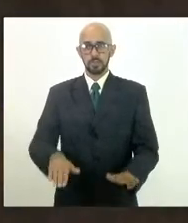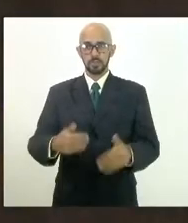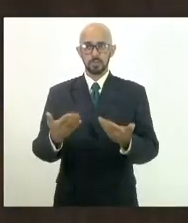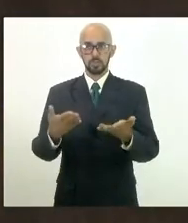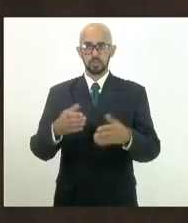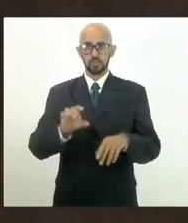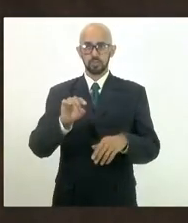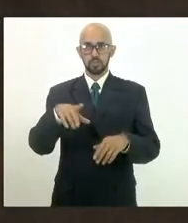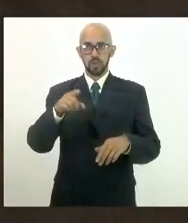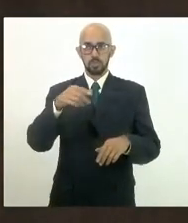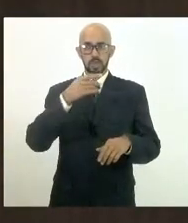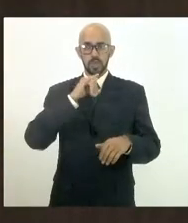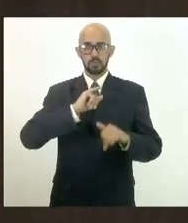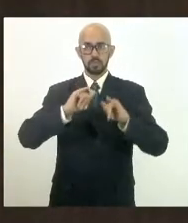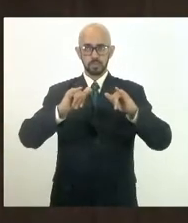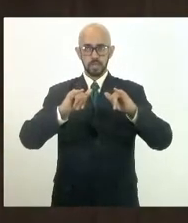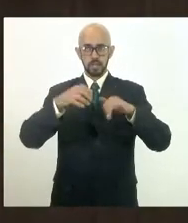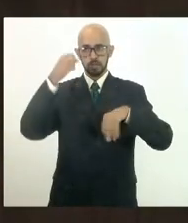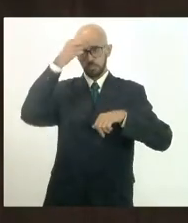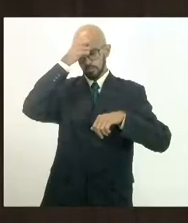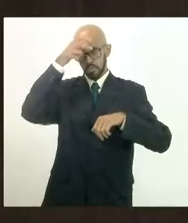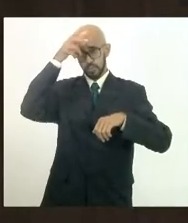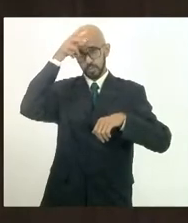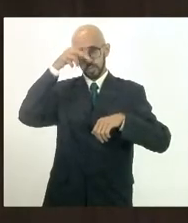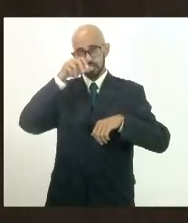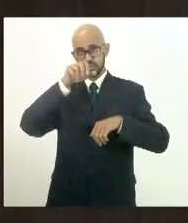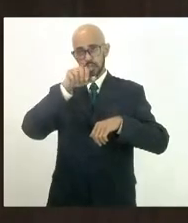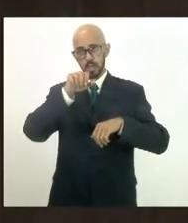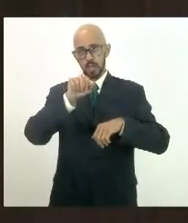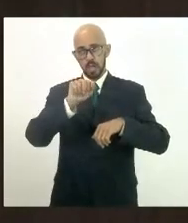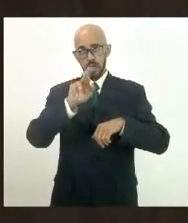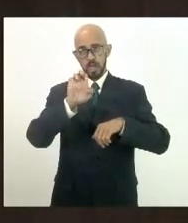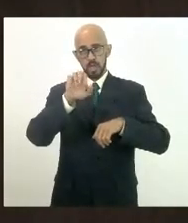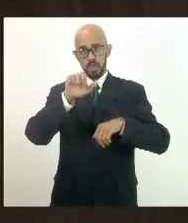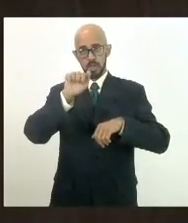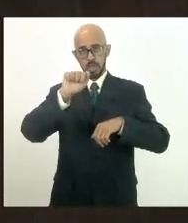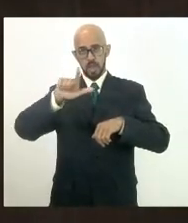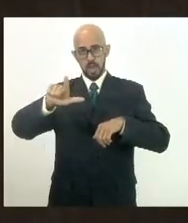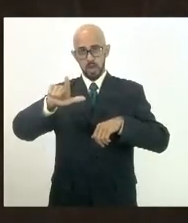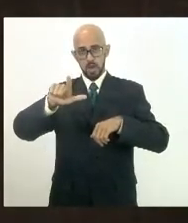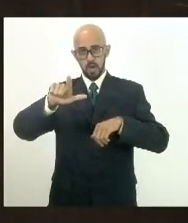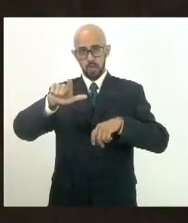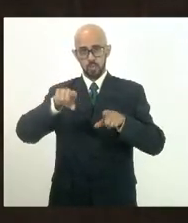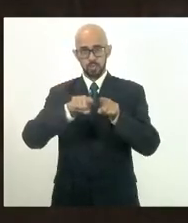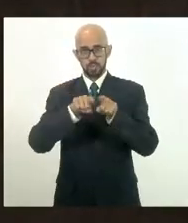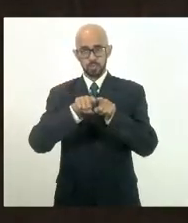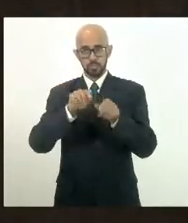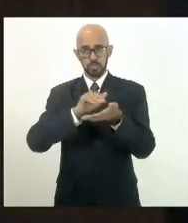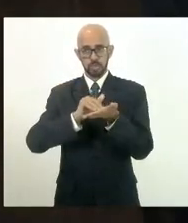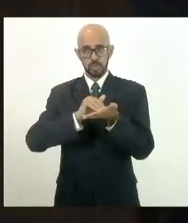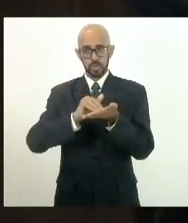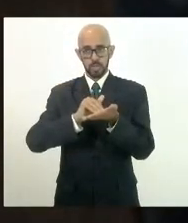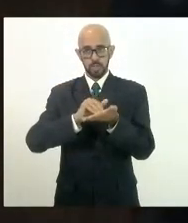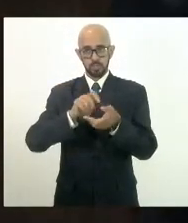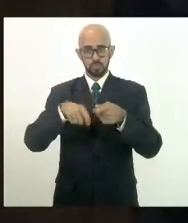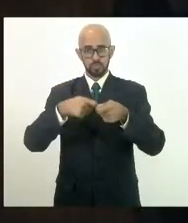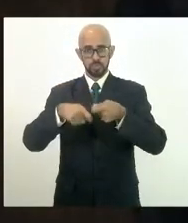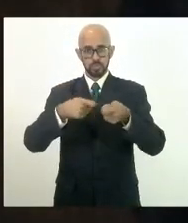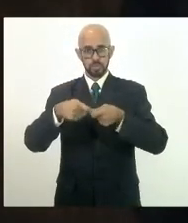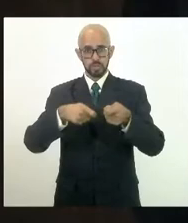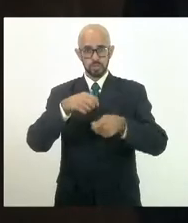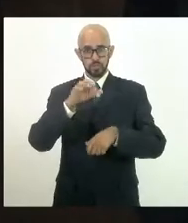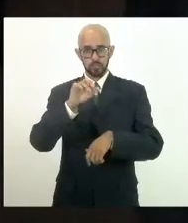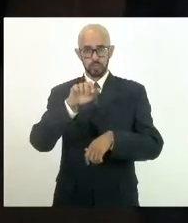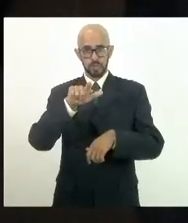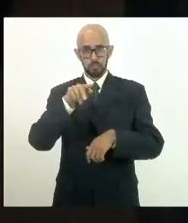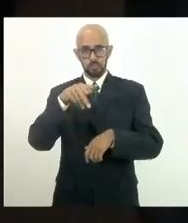a presença do prefeito de Arial Gutinho, o secretário de Administração, o Filipinho, o secretário de Educação, o Beto.